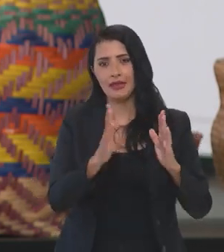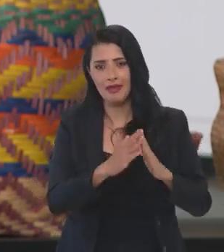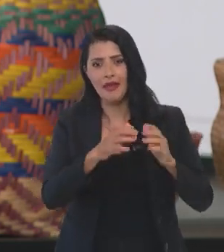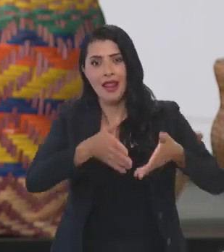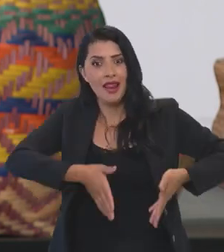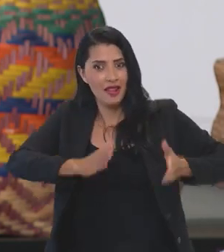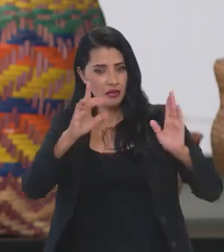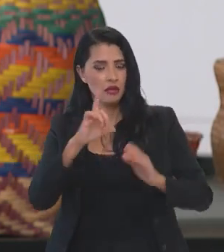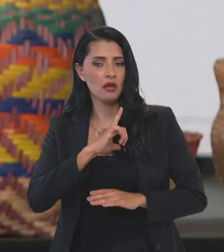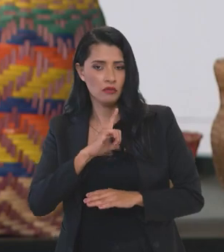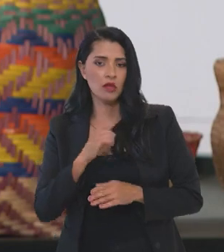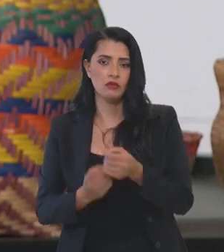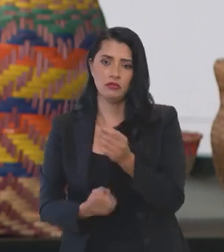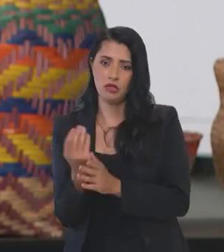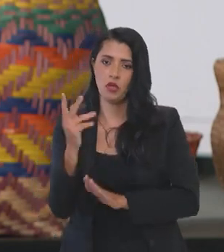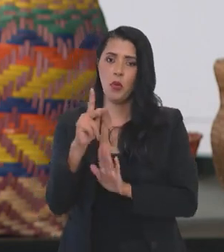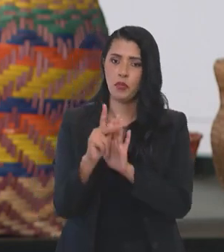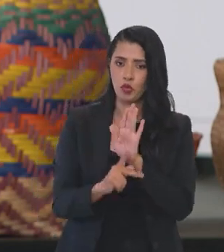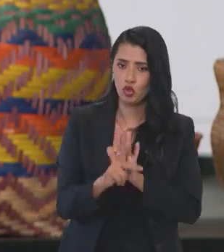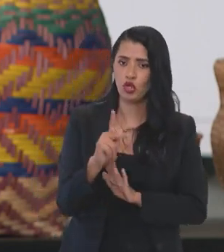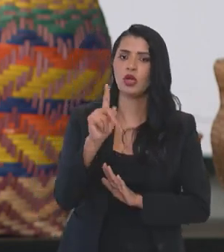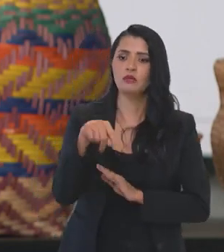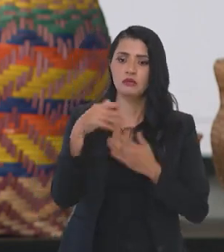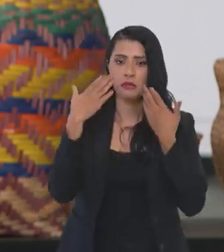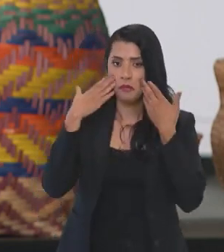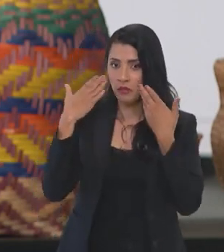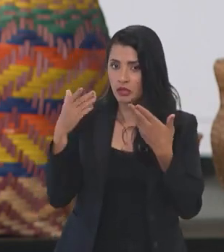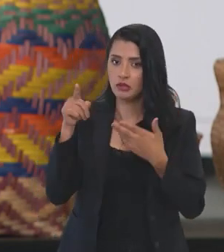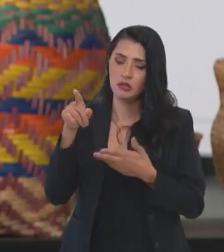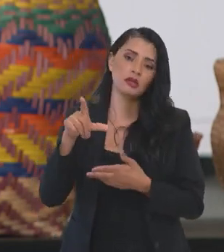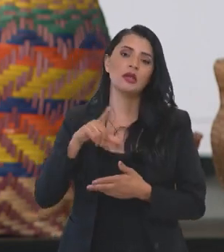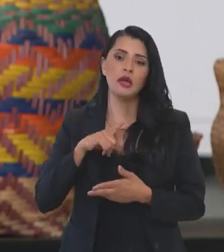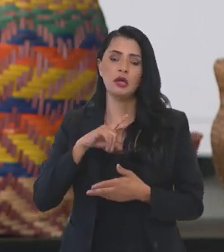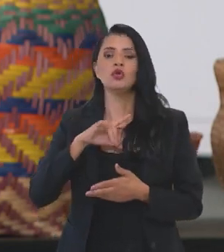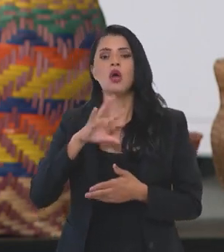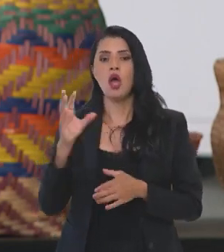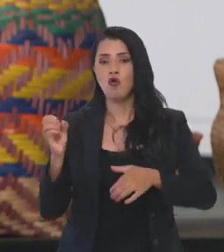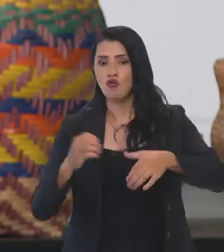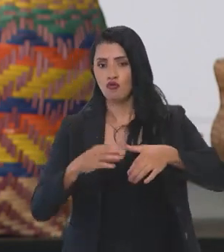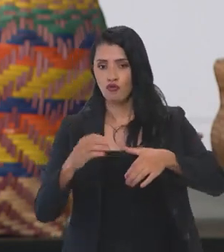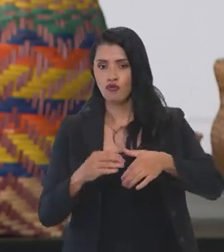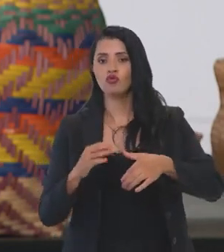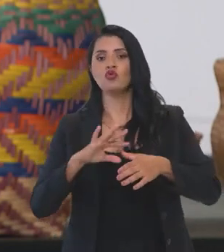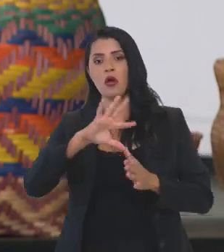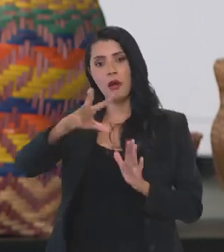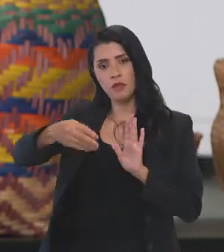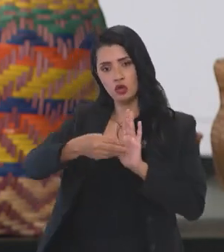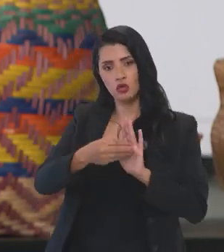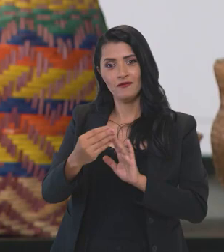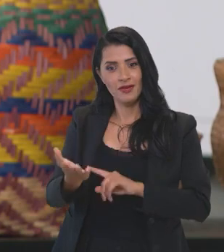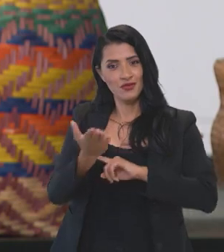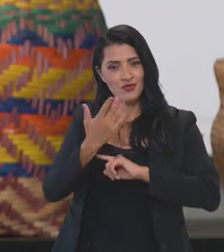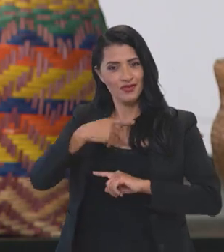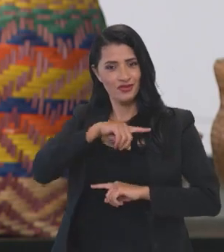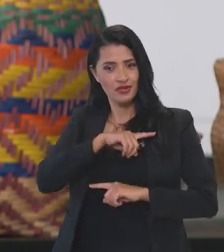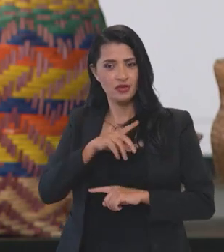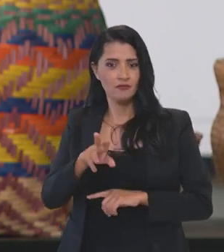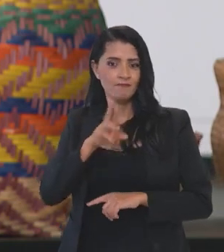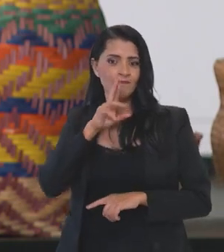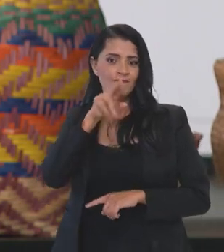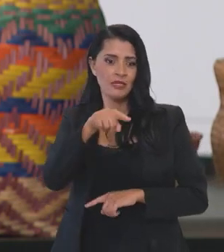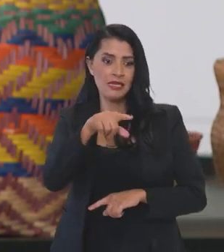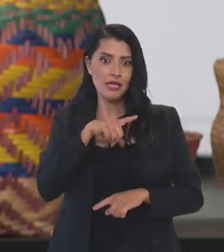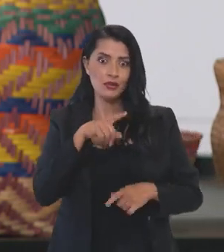físicas. Então, nós estamos elaborando projetos para serem apresentados ao fundo da Amazônia, para ver se ajuda a gente a